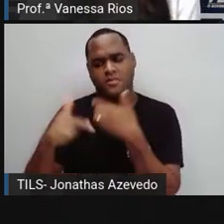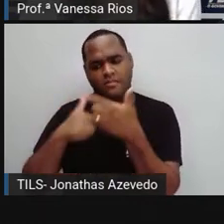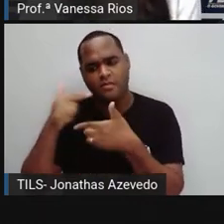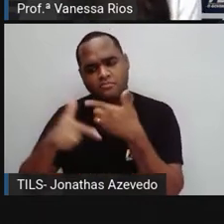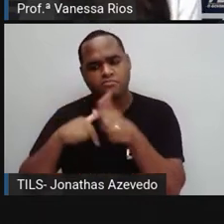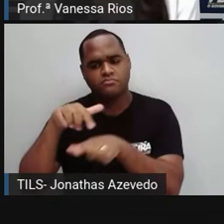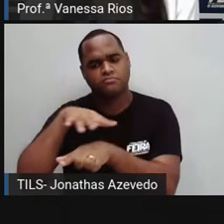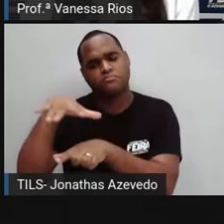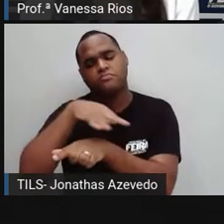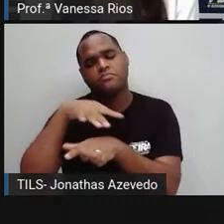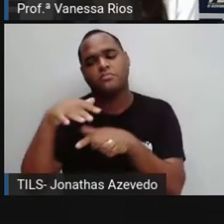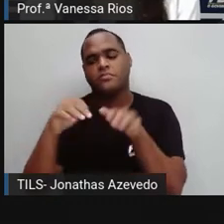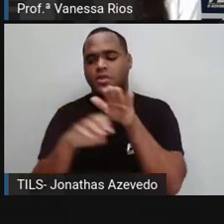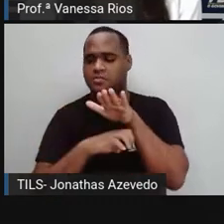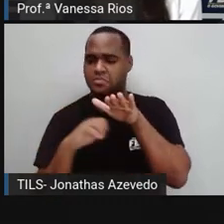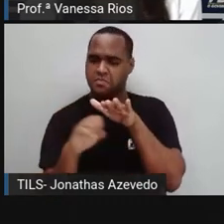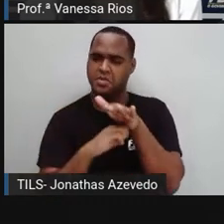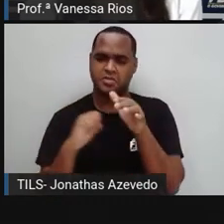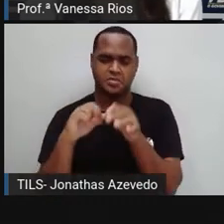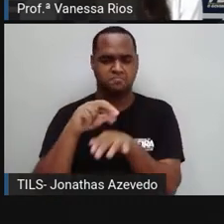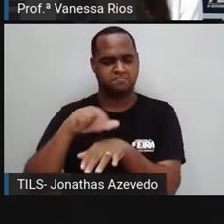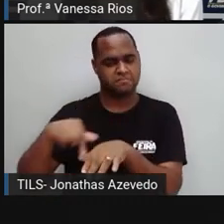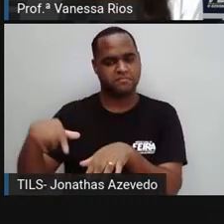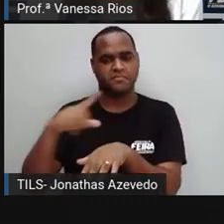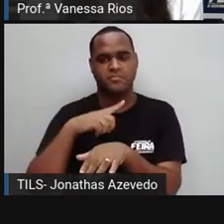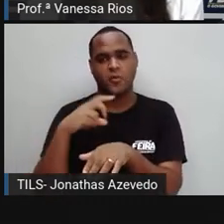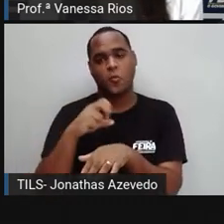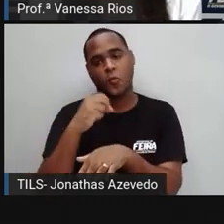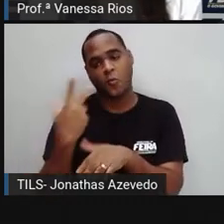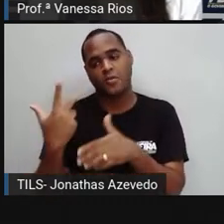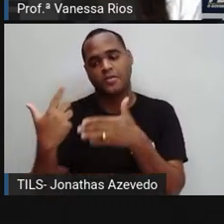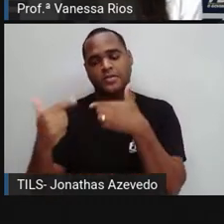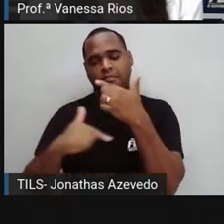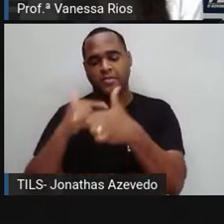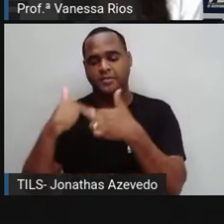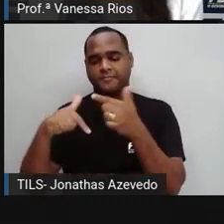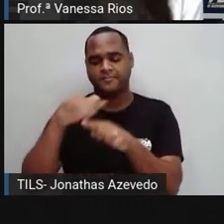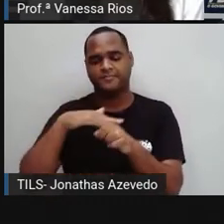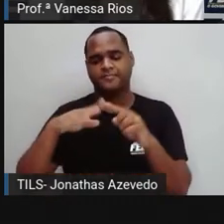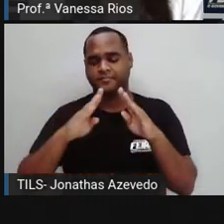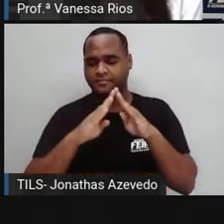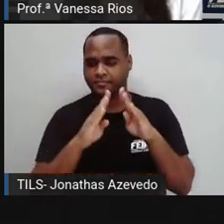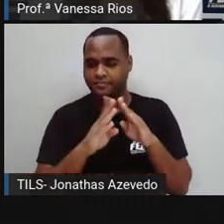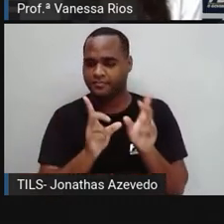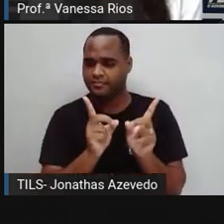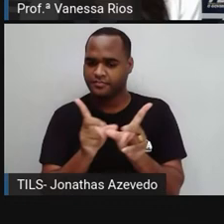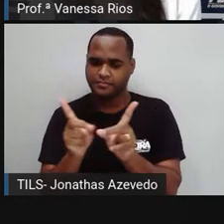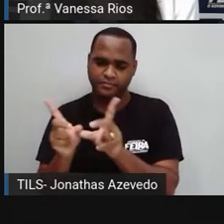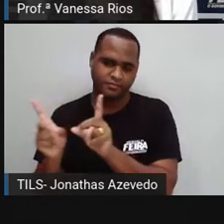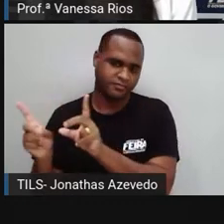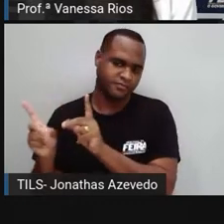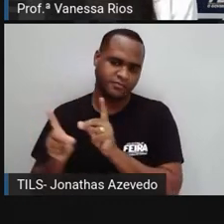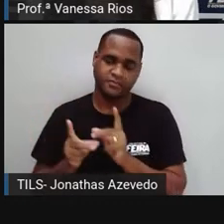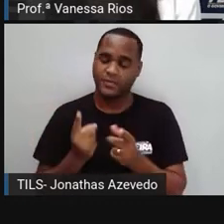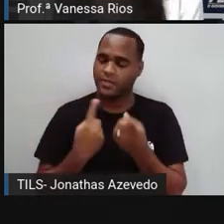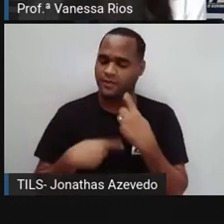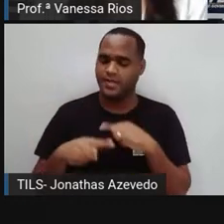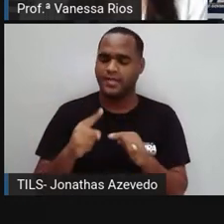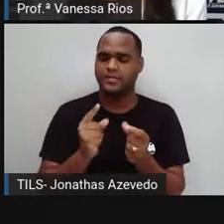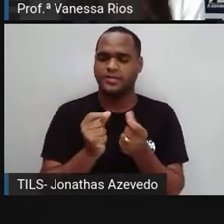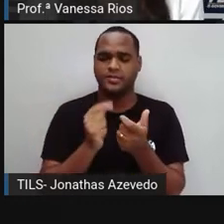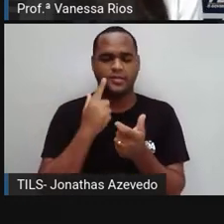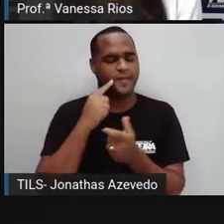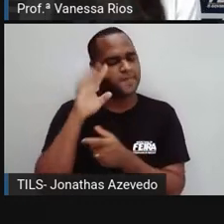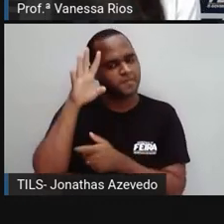que já tem aí alguma atividade de trabalho, alguma atividade que desenvolve em casa, alguma atividade financeira, você